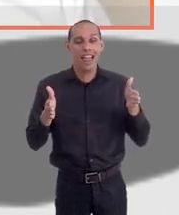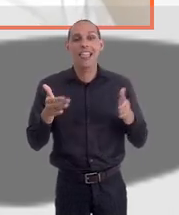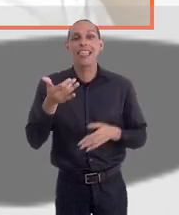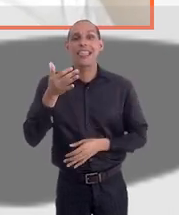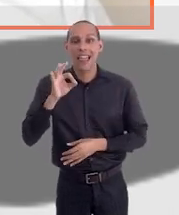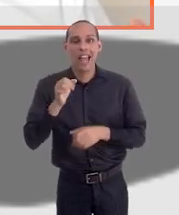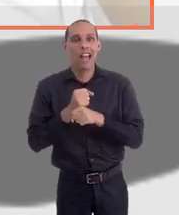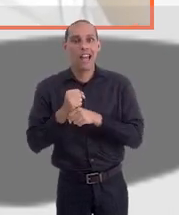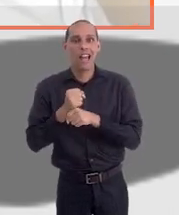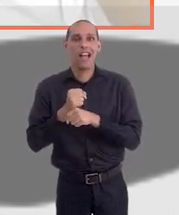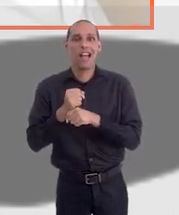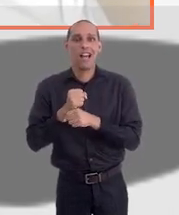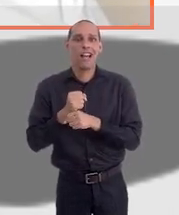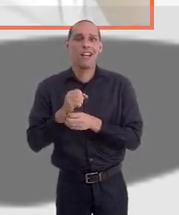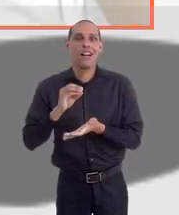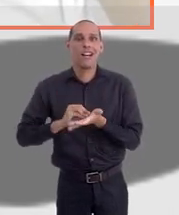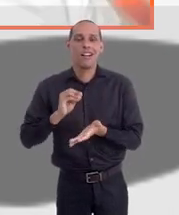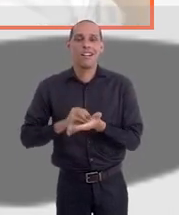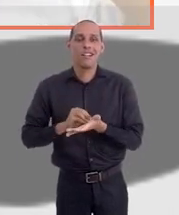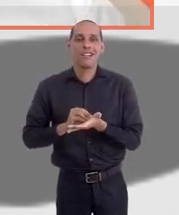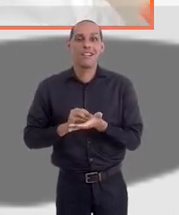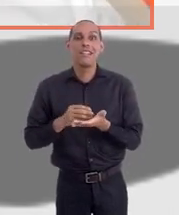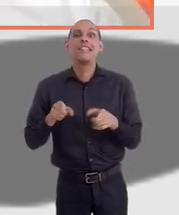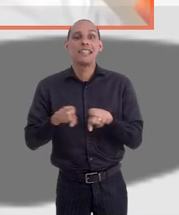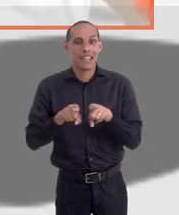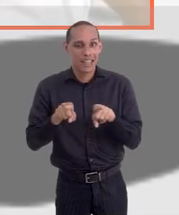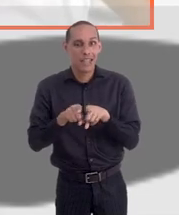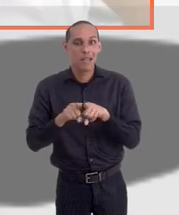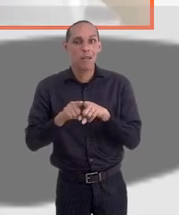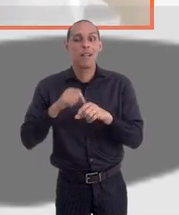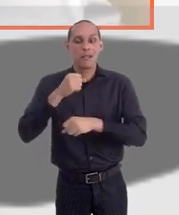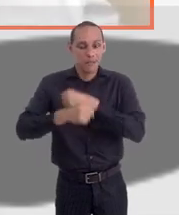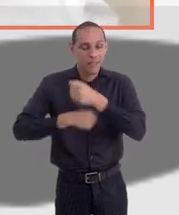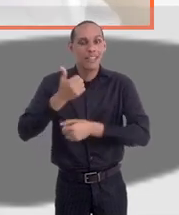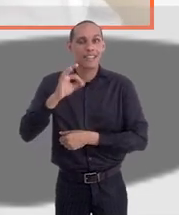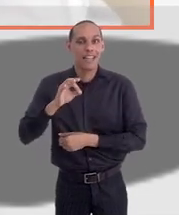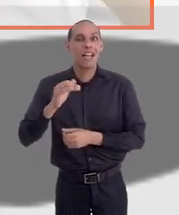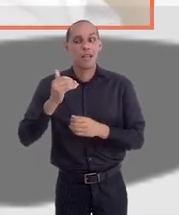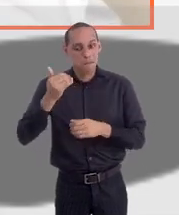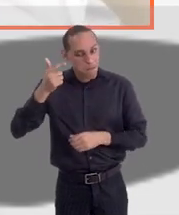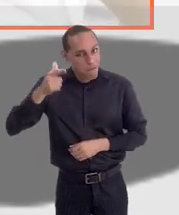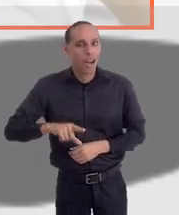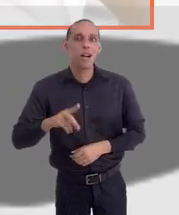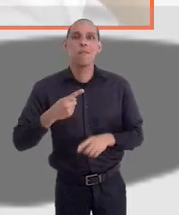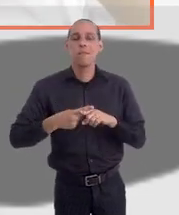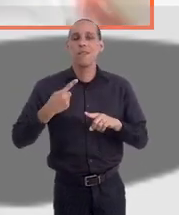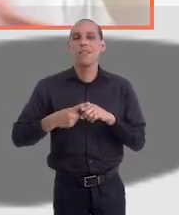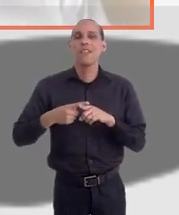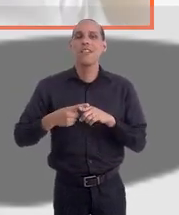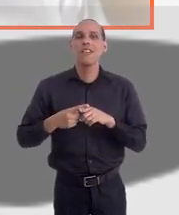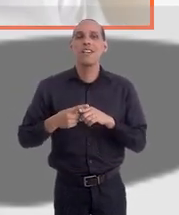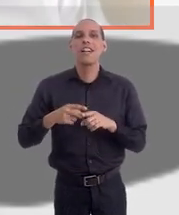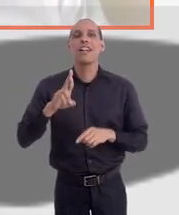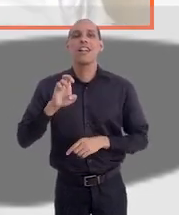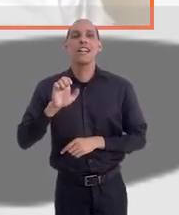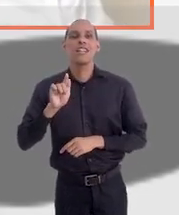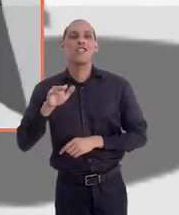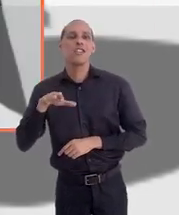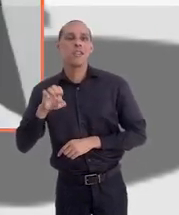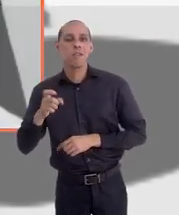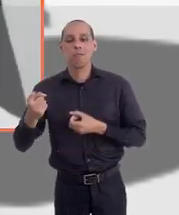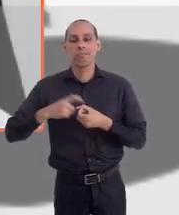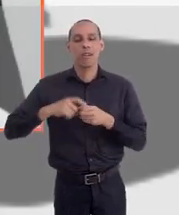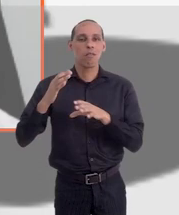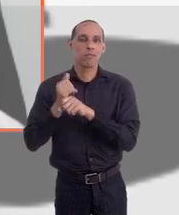ter concurso. Em razão do regime de recuperação fiscal, nós vamos passar pelo menos mais uns 10 anos sem um novo concurso público para essas carreiras.